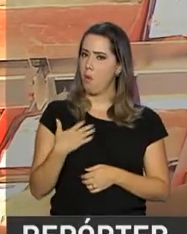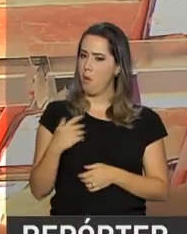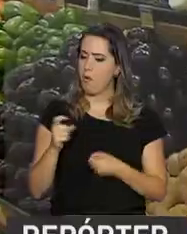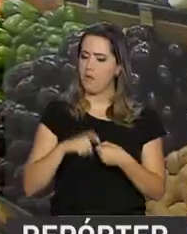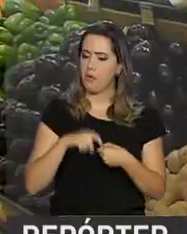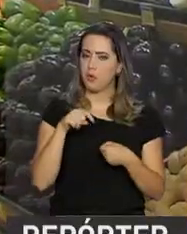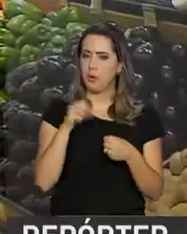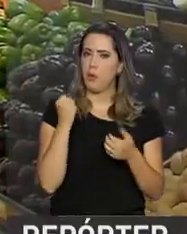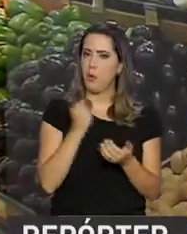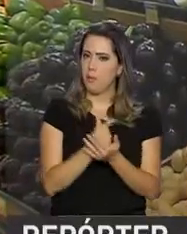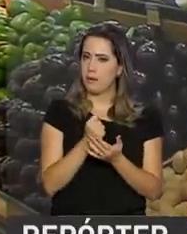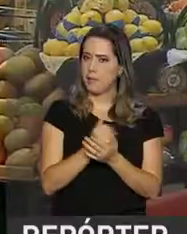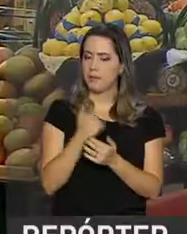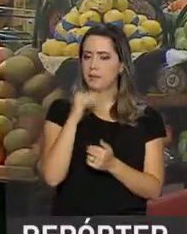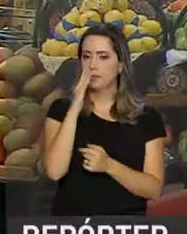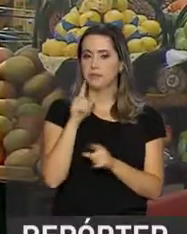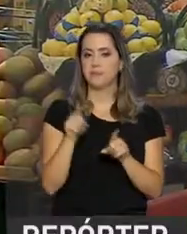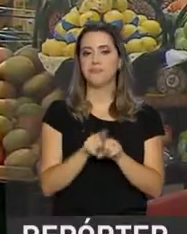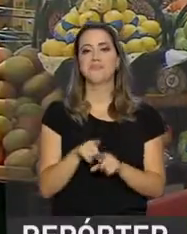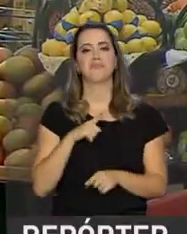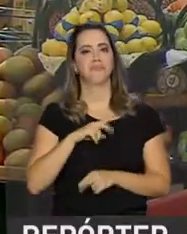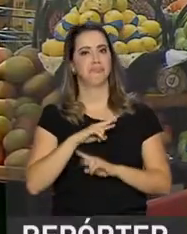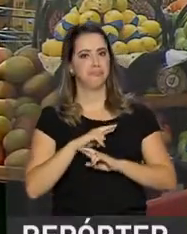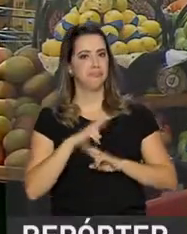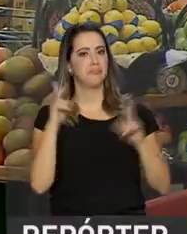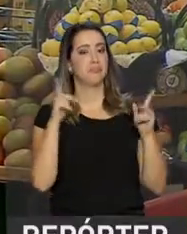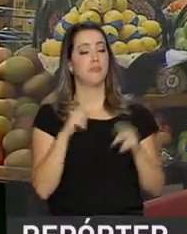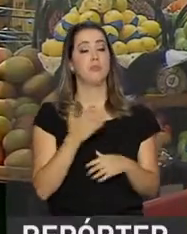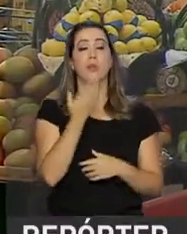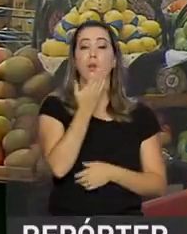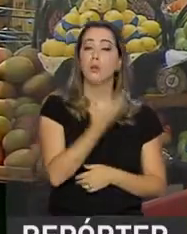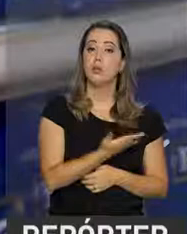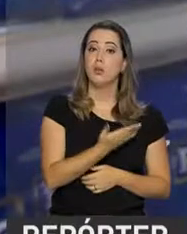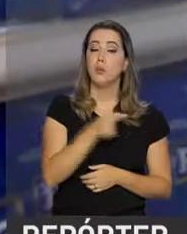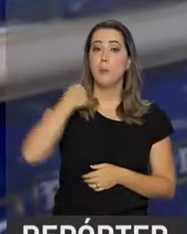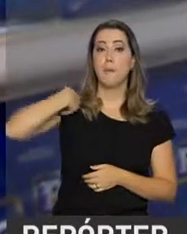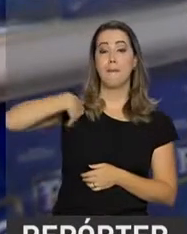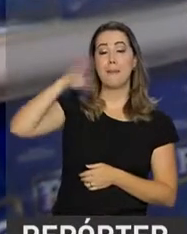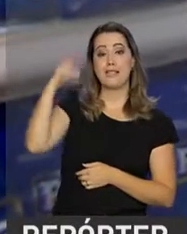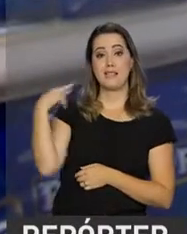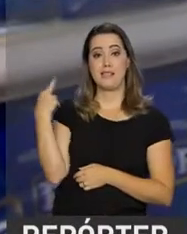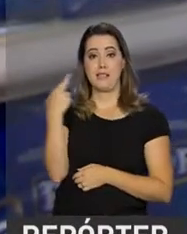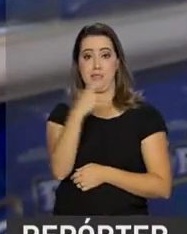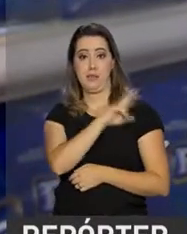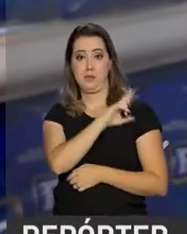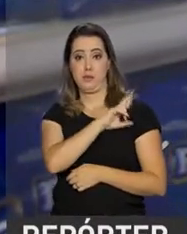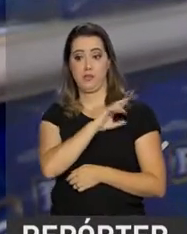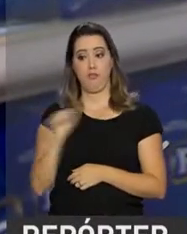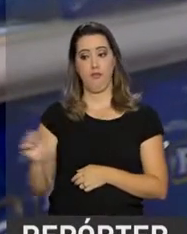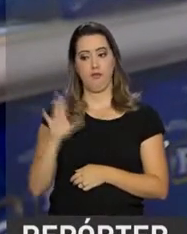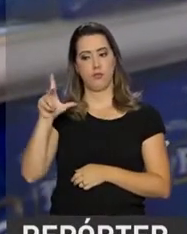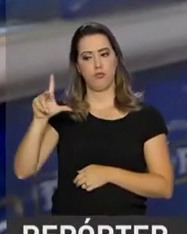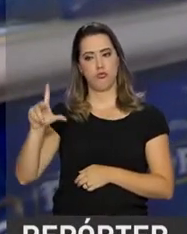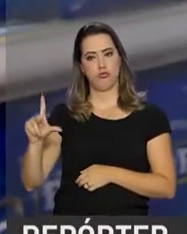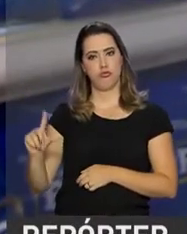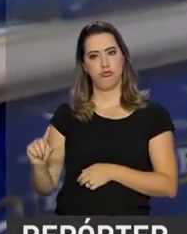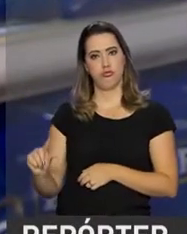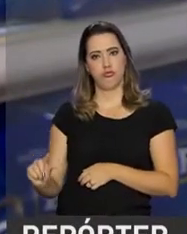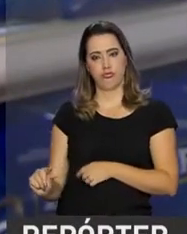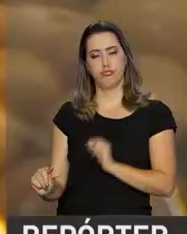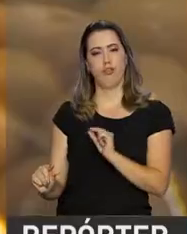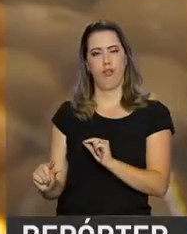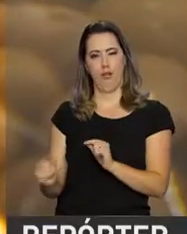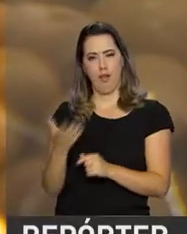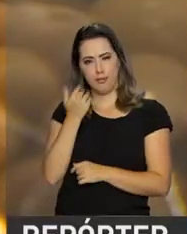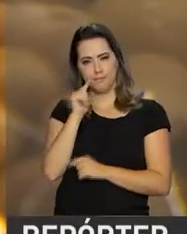feijão. Teve diferença. Maiores responsáveis pela queda da inflação, os alimentos fecharam o ano de 2017 com preços em